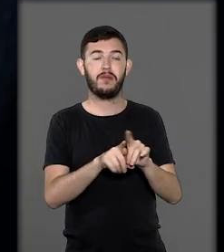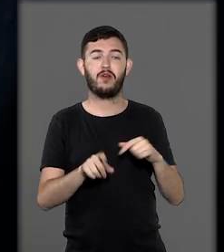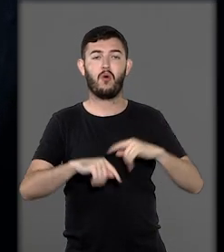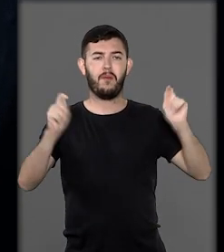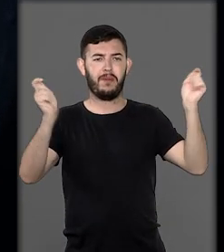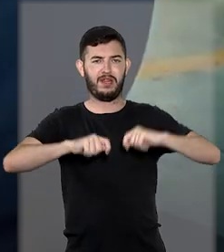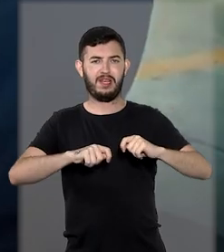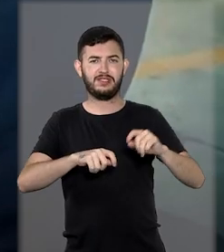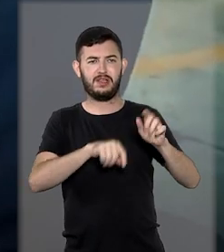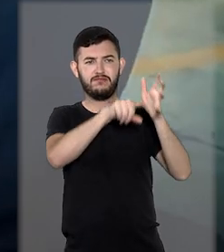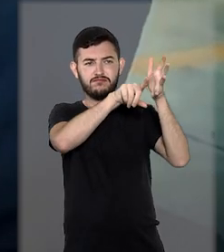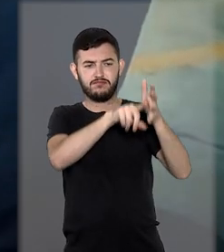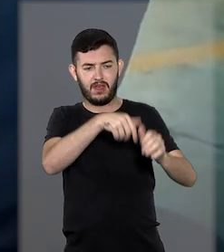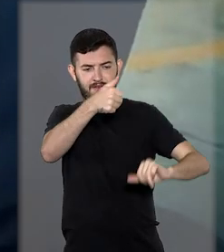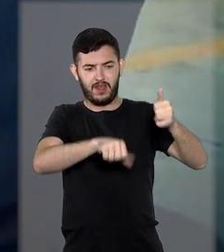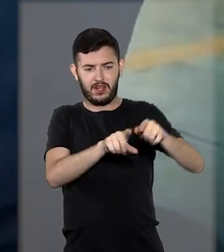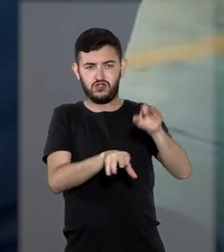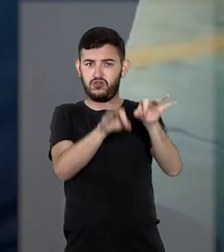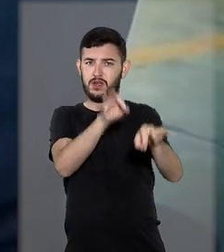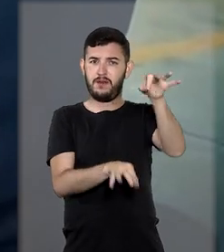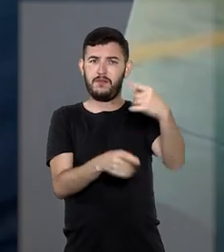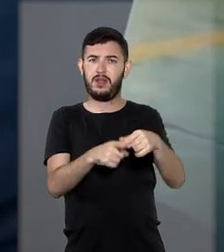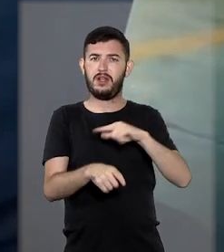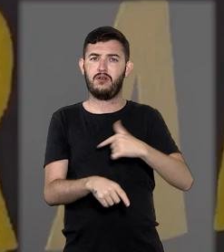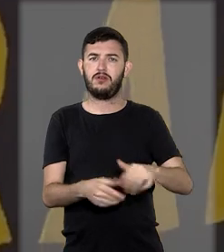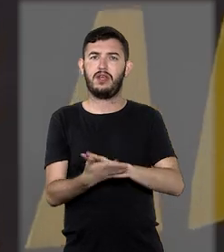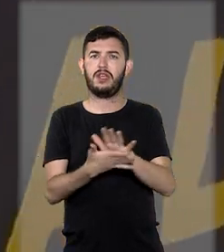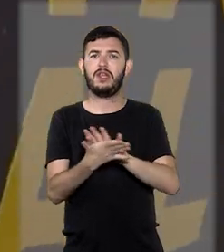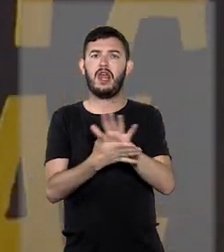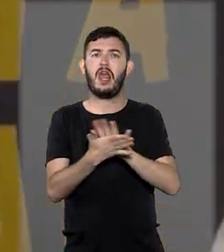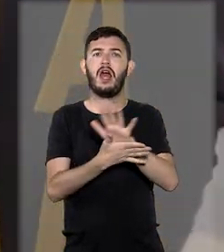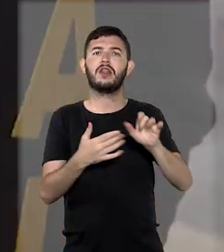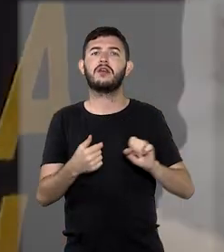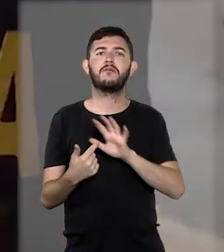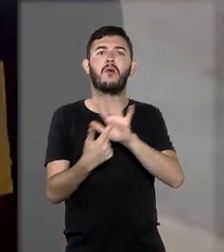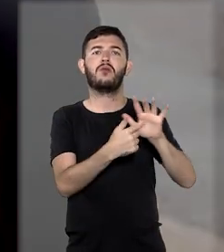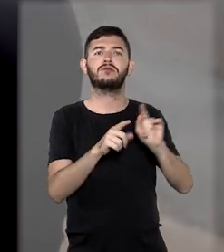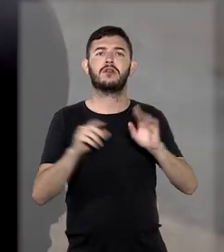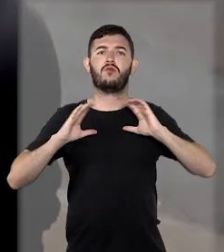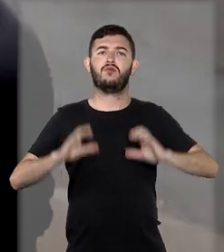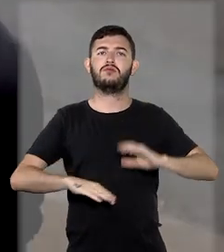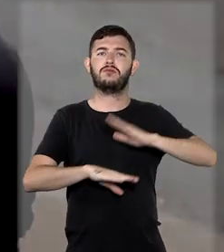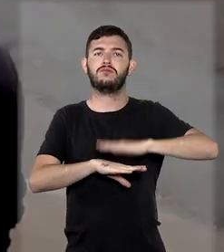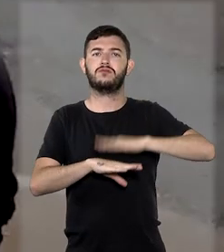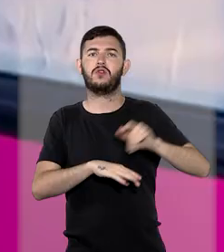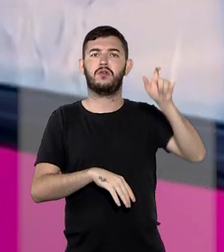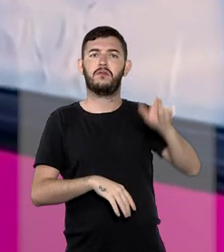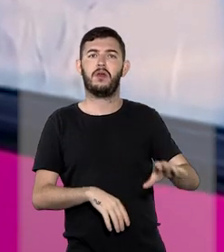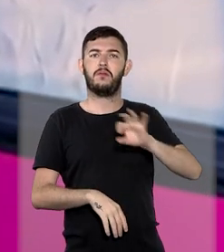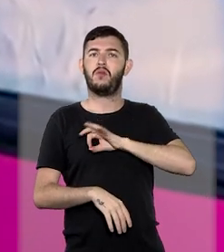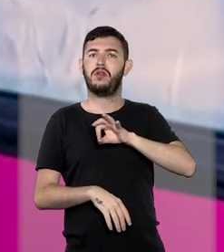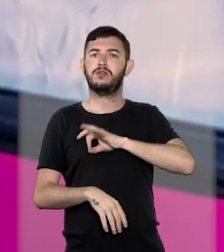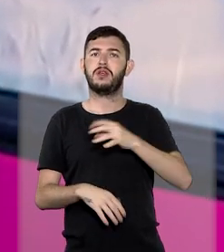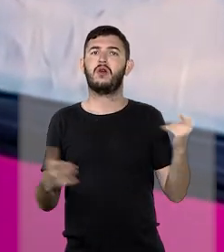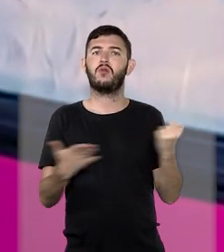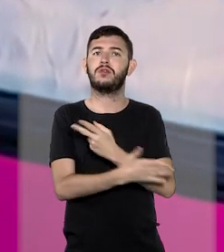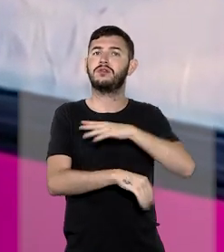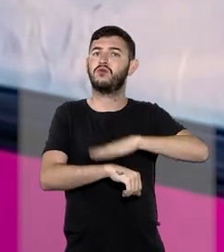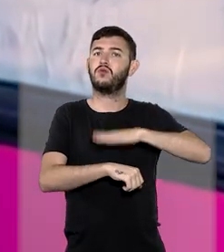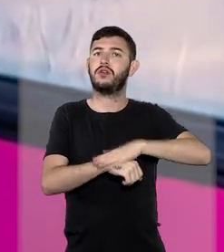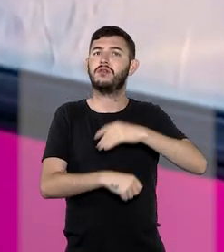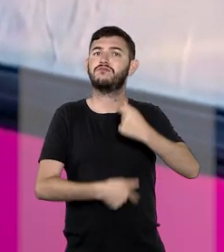competência para julgar o caso, principalmente por não haver indicação de que as condutas imputadas ao policial tivessem sido